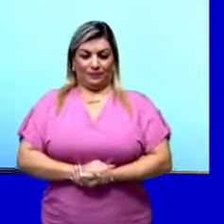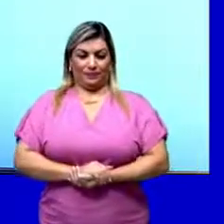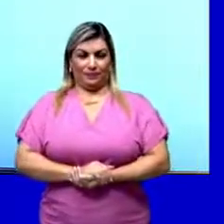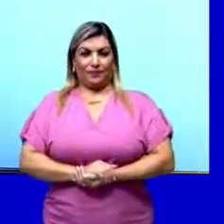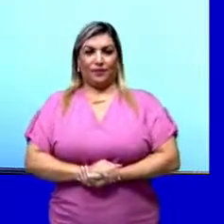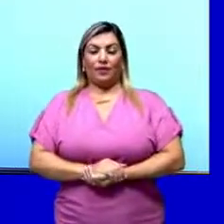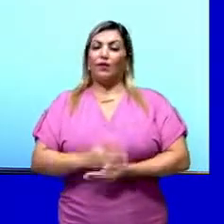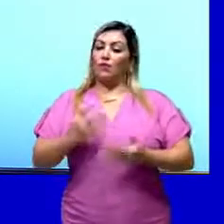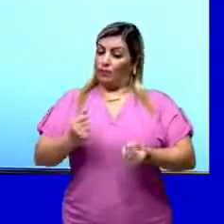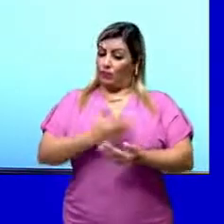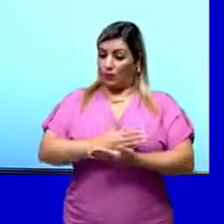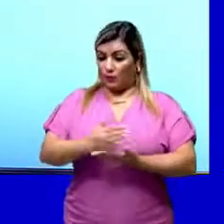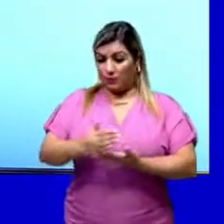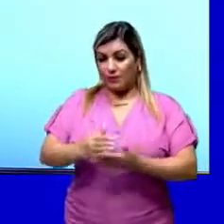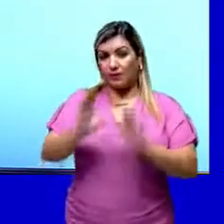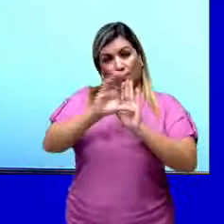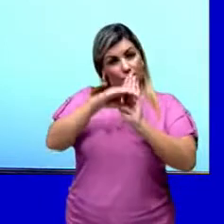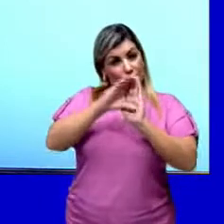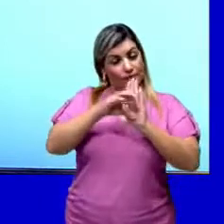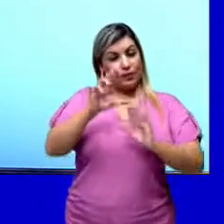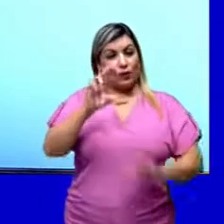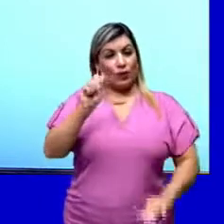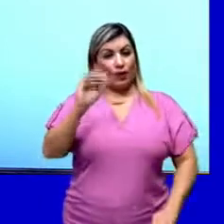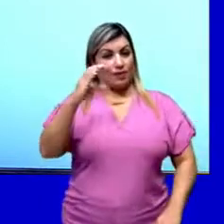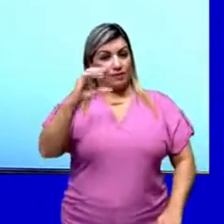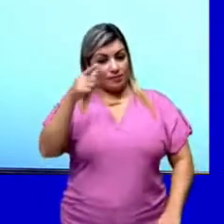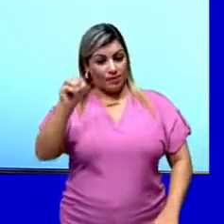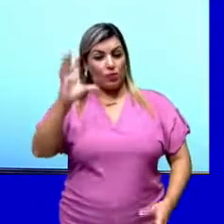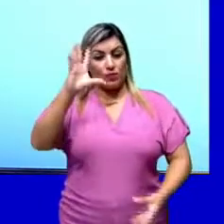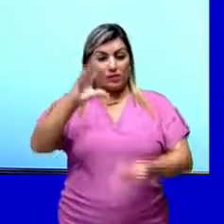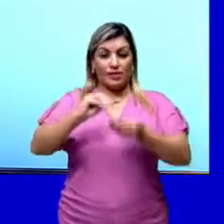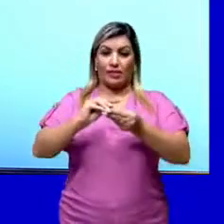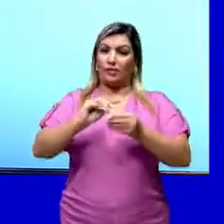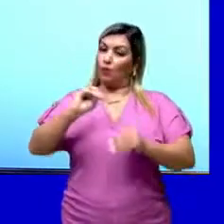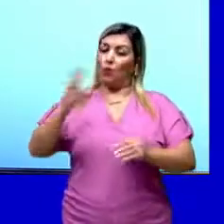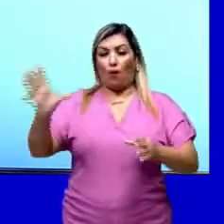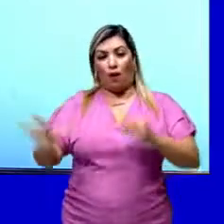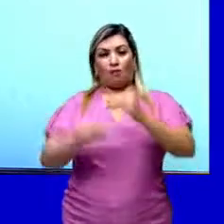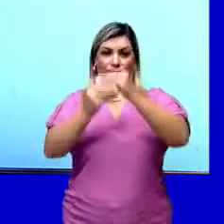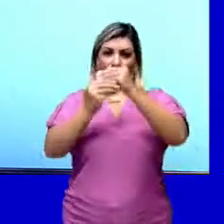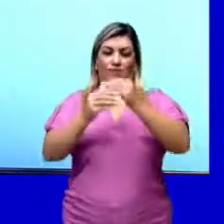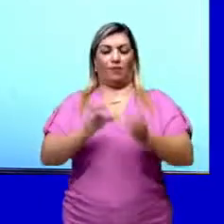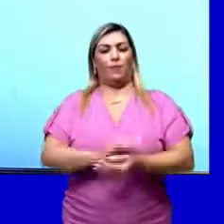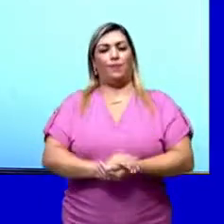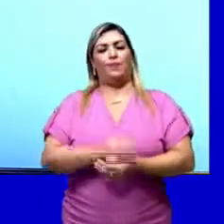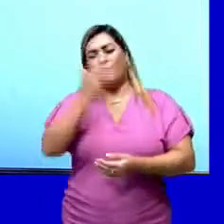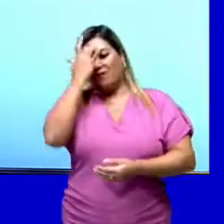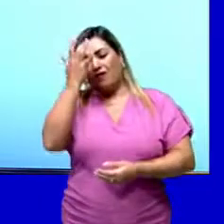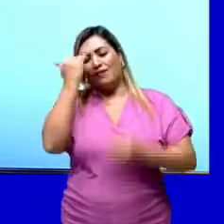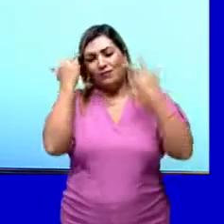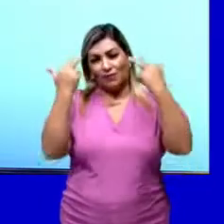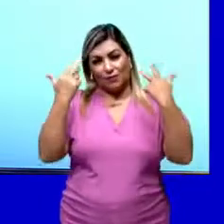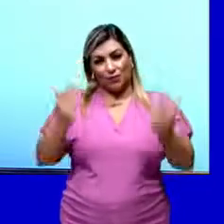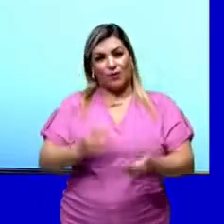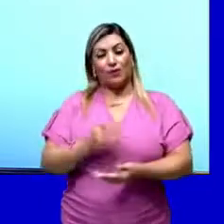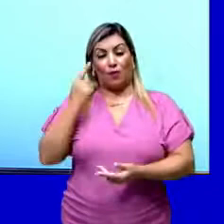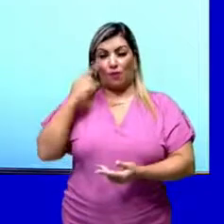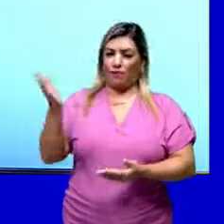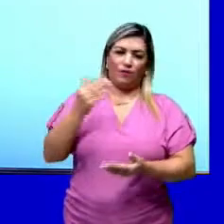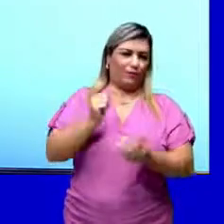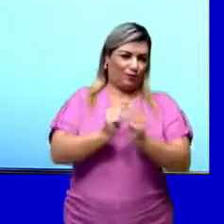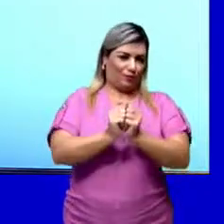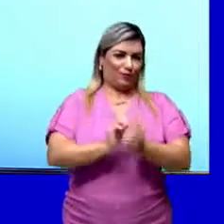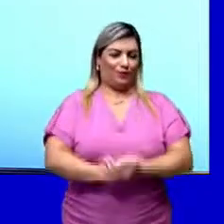vamos começar aí, conceituando reações de síntese ou adição. Muito fácil, muito tranquilo. Quer ver? Vem comigo.